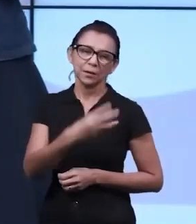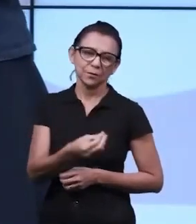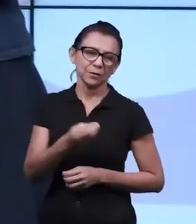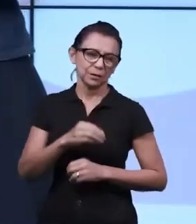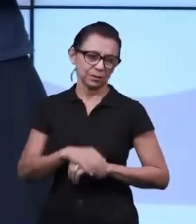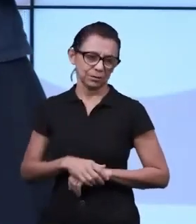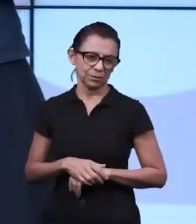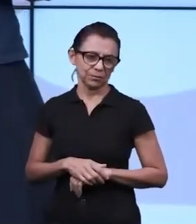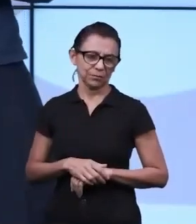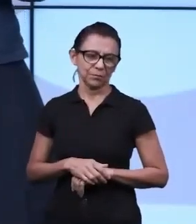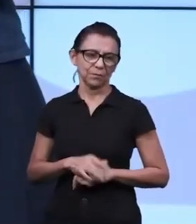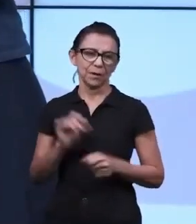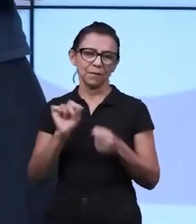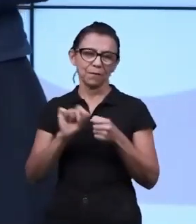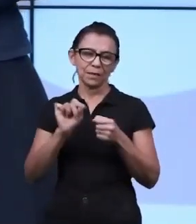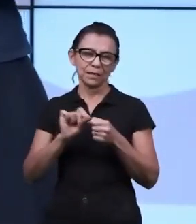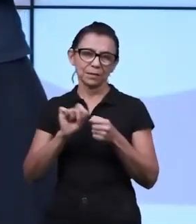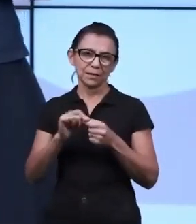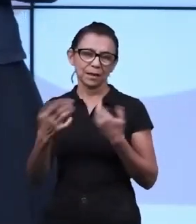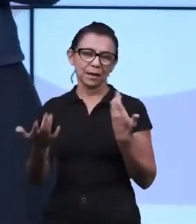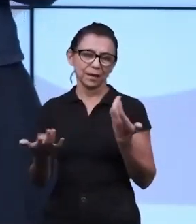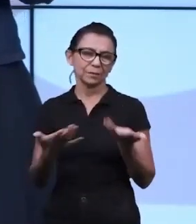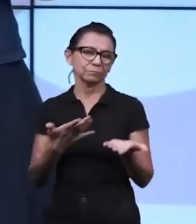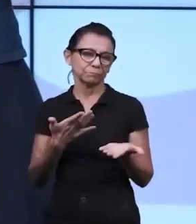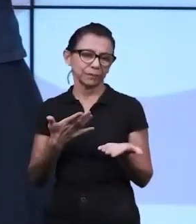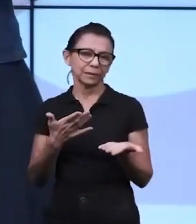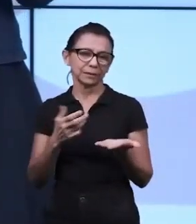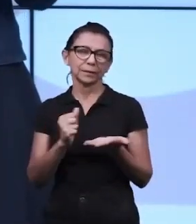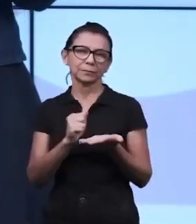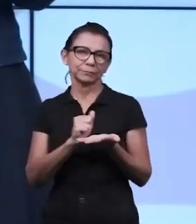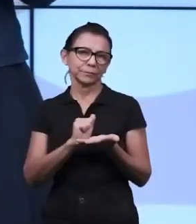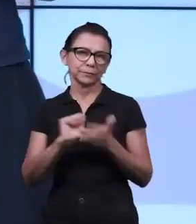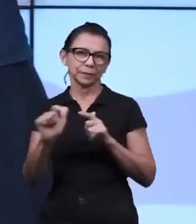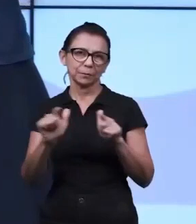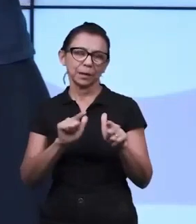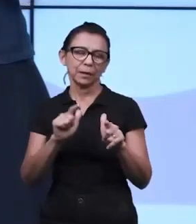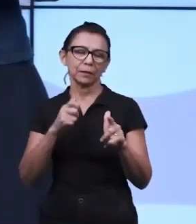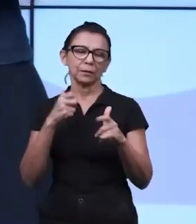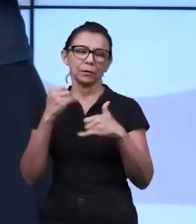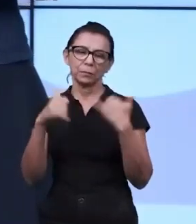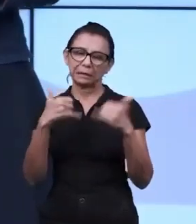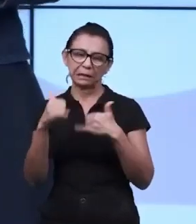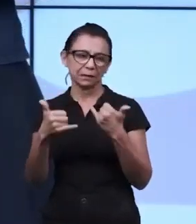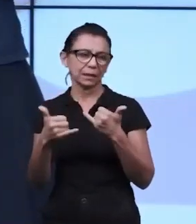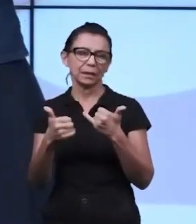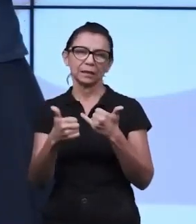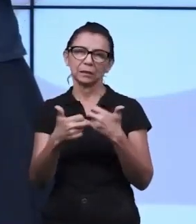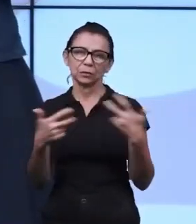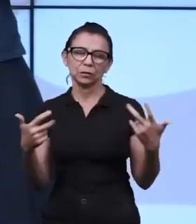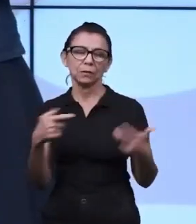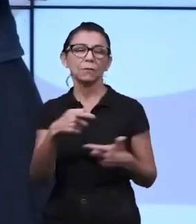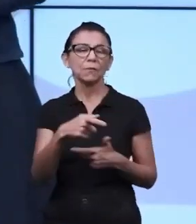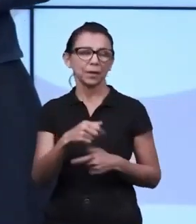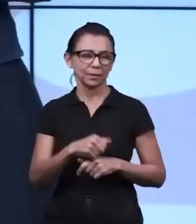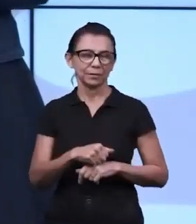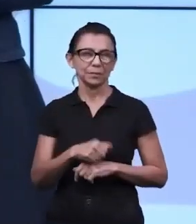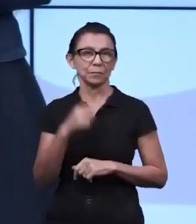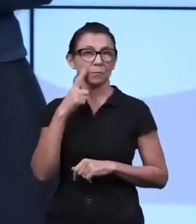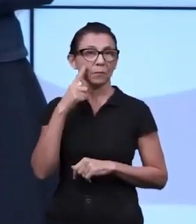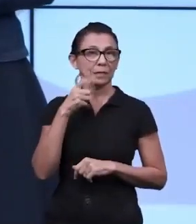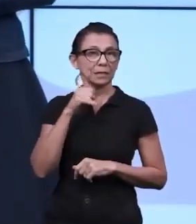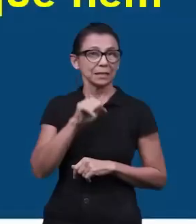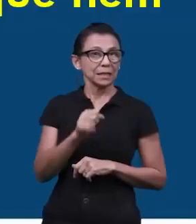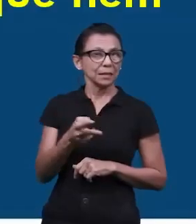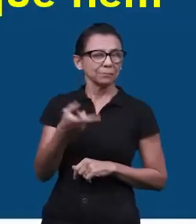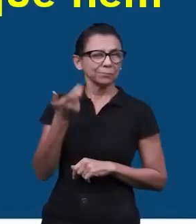consigamos realizar ou solucionar esse problema? E você ajuda a criança para que ela comece a encontrar soluções para os